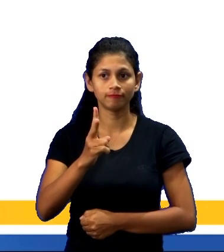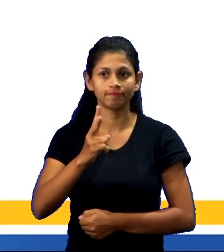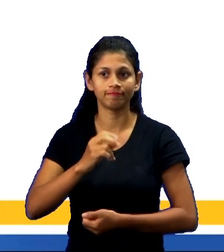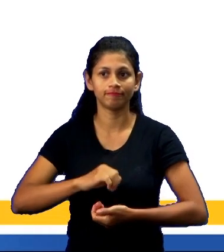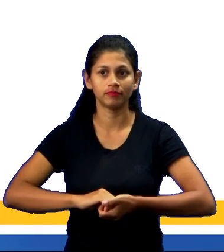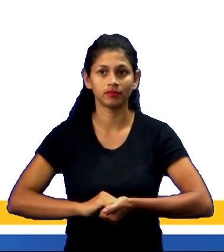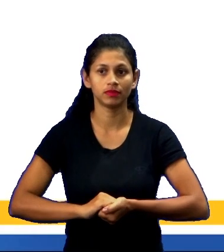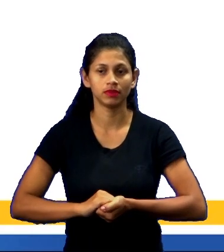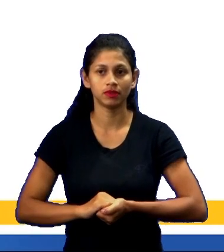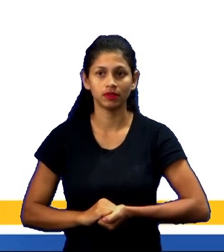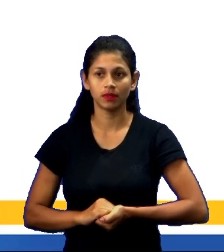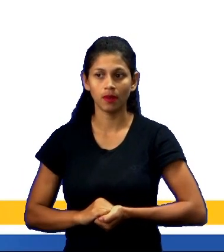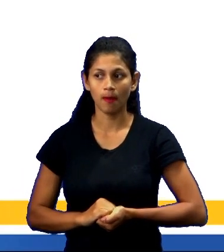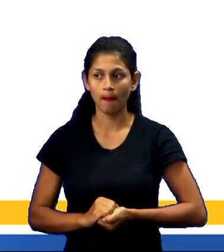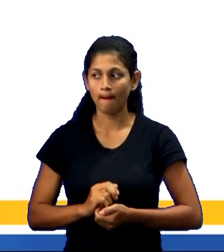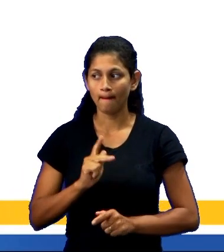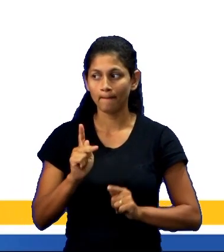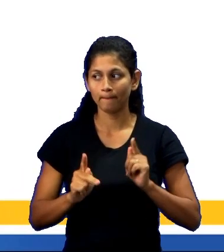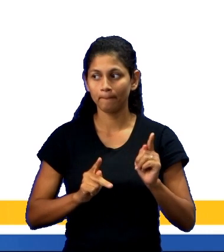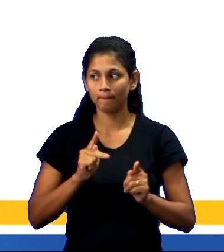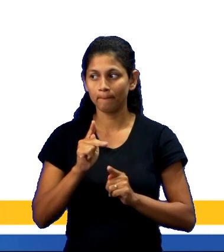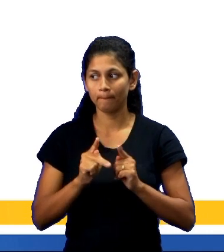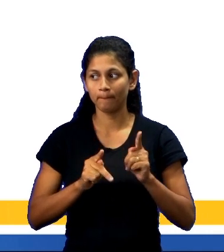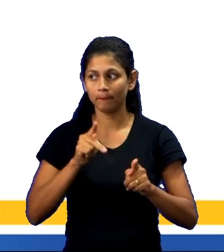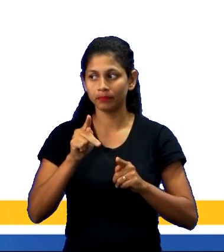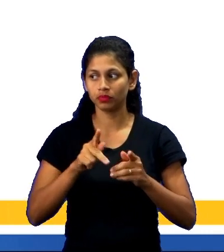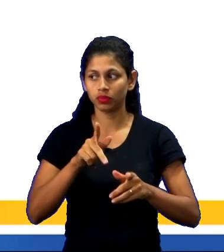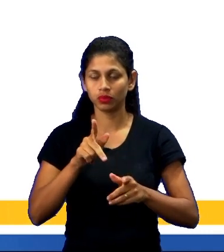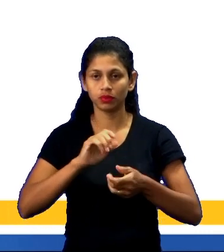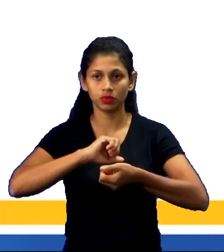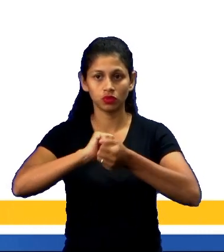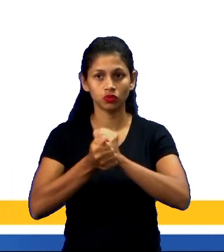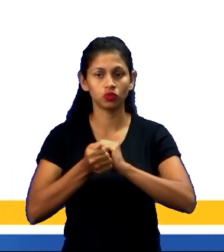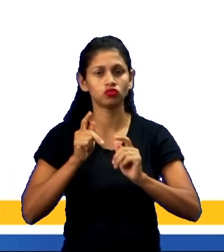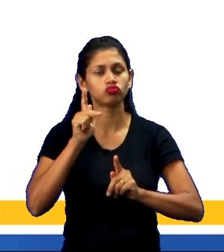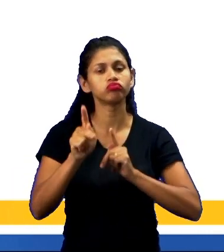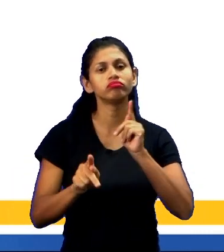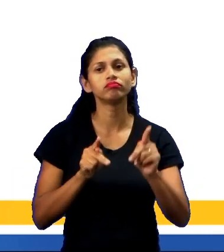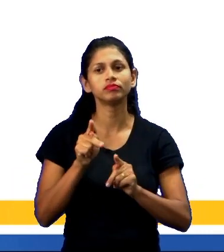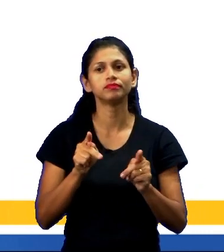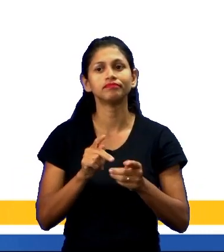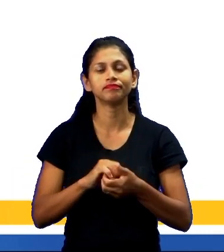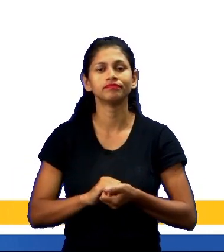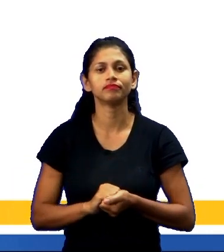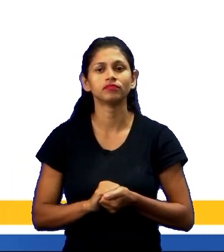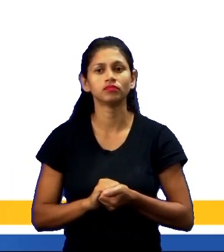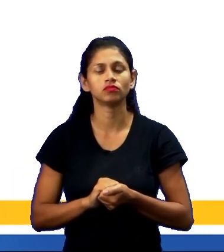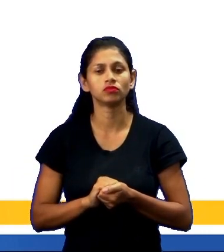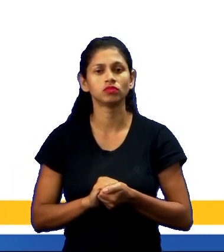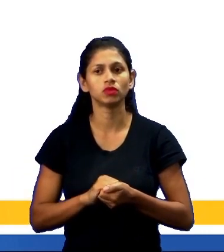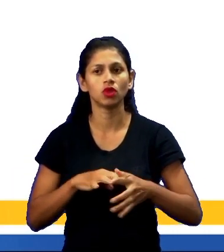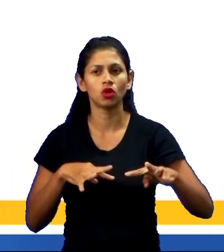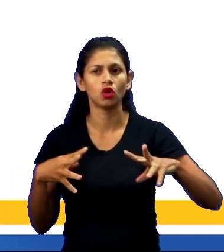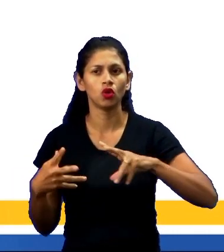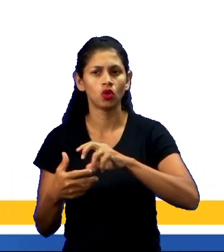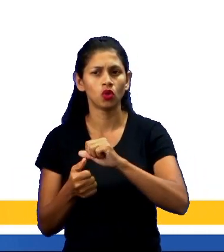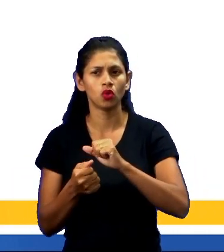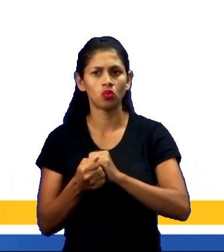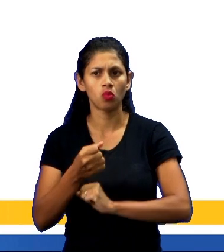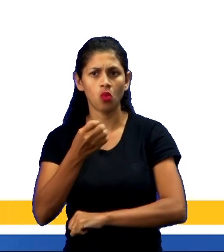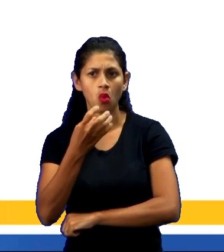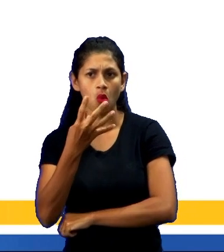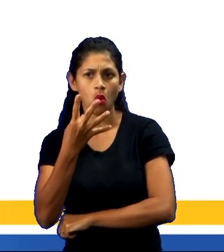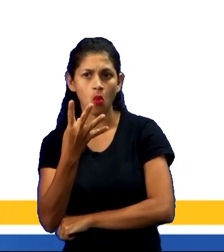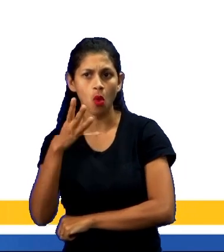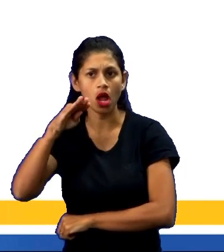nesse contexto do esporte popular. Encabeçando a lista dos tipos de esportes mais populares e unindo cerca de 4 bilhões de torcedores pelo